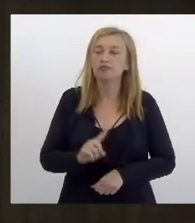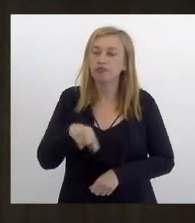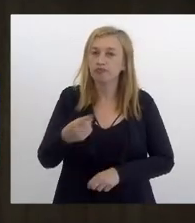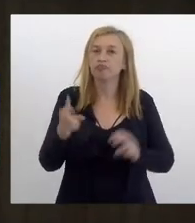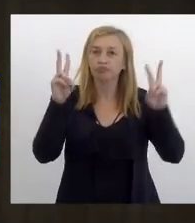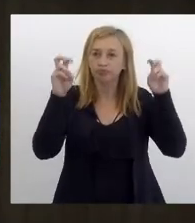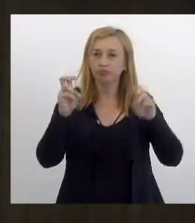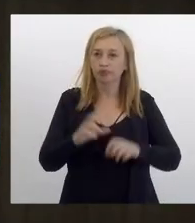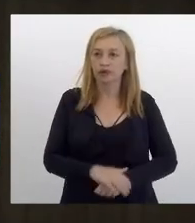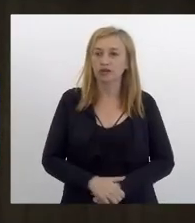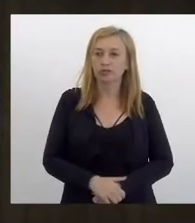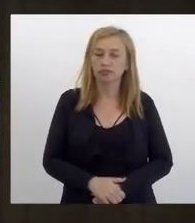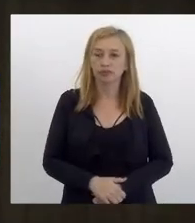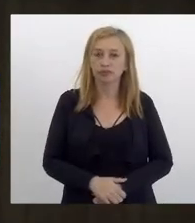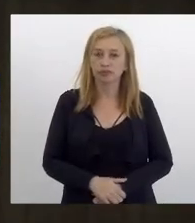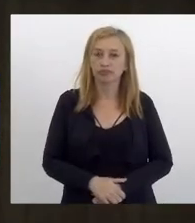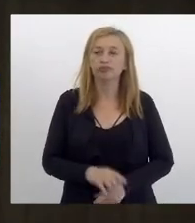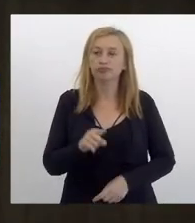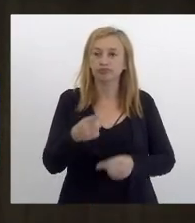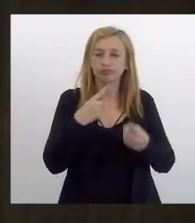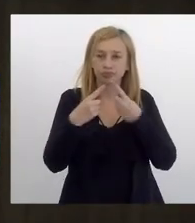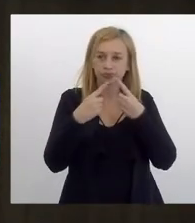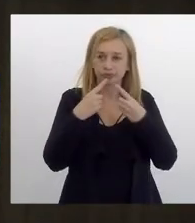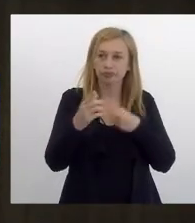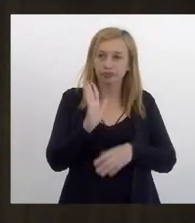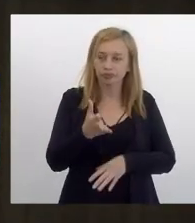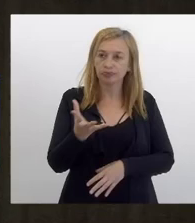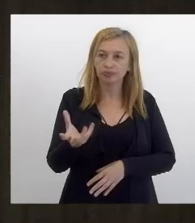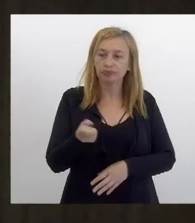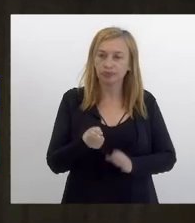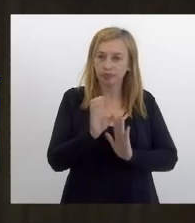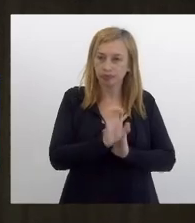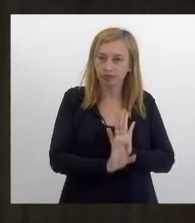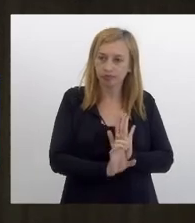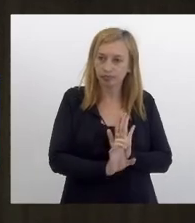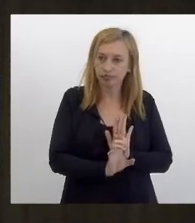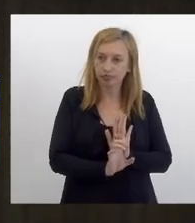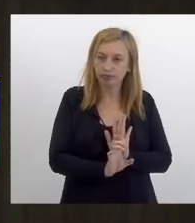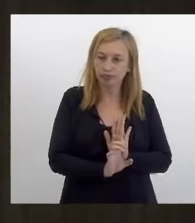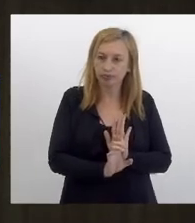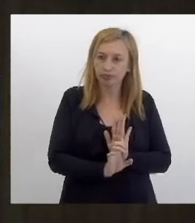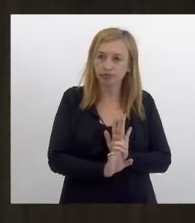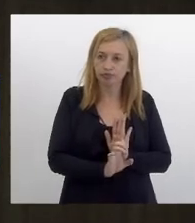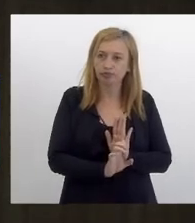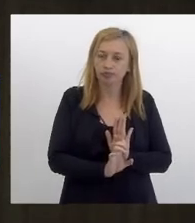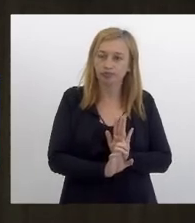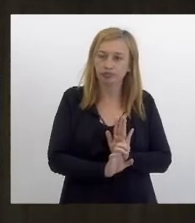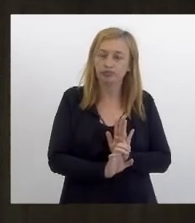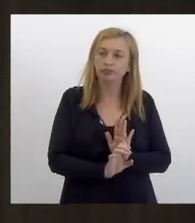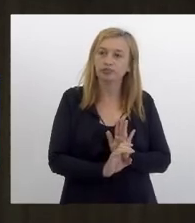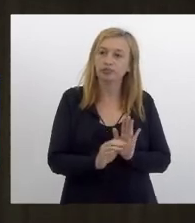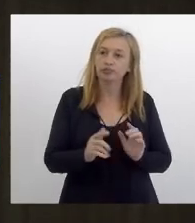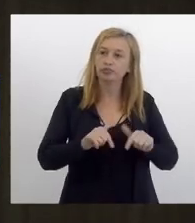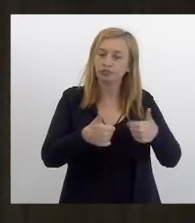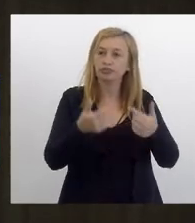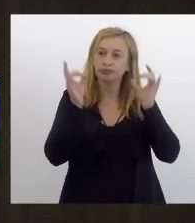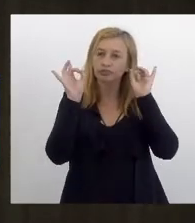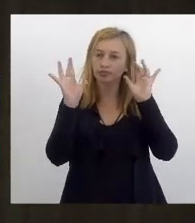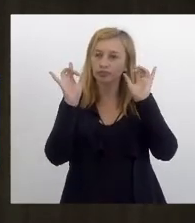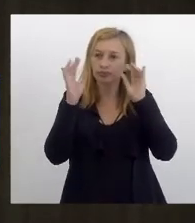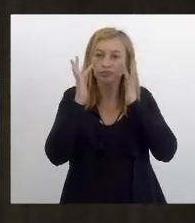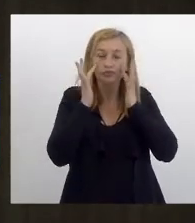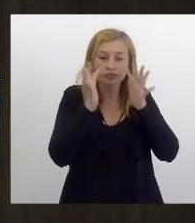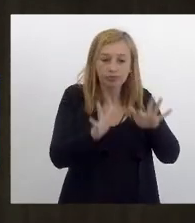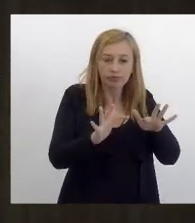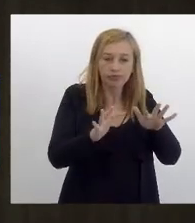questão é que essa discussão que já tinha recebido emendas que ela tramite de forma especial e que tem uma atenção